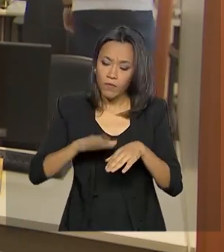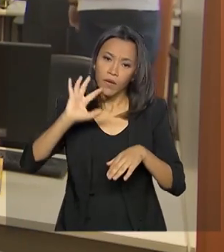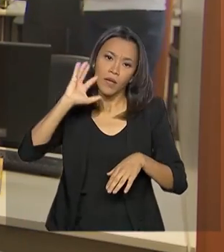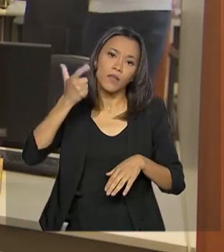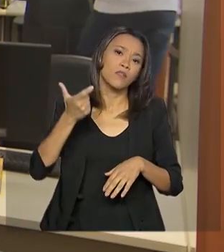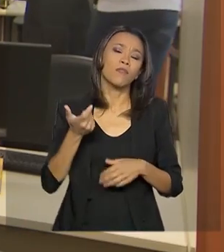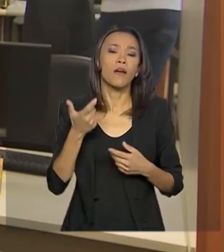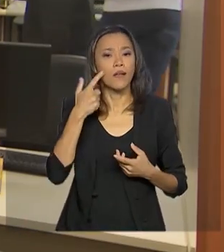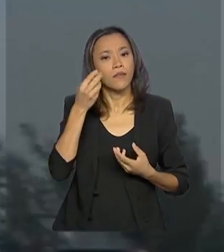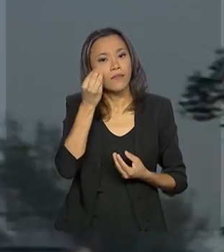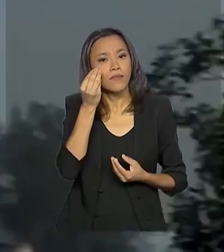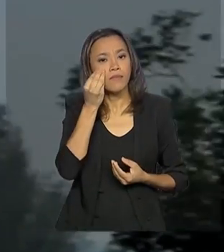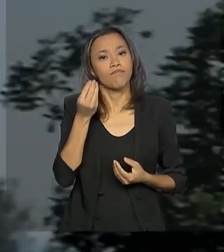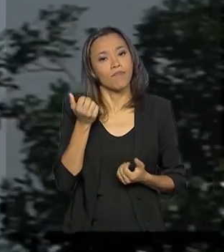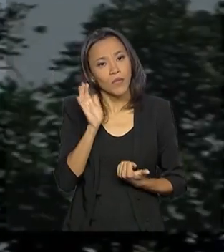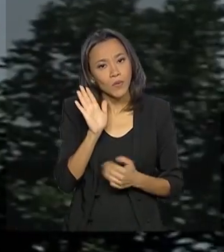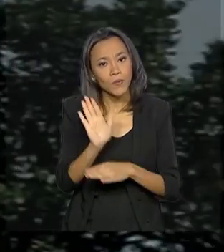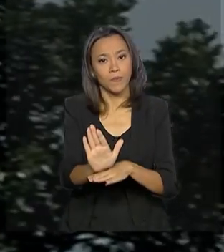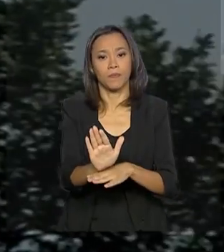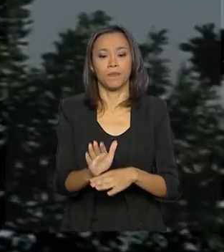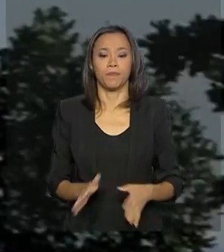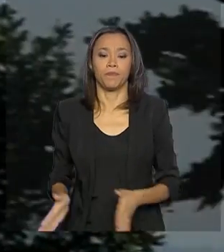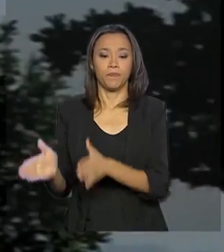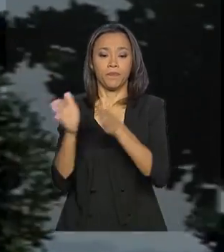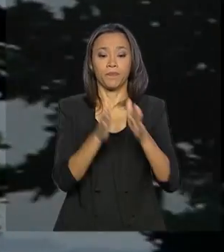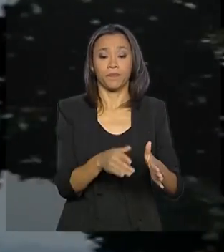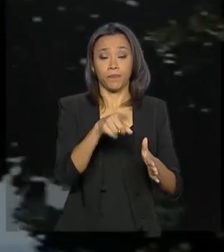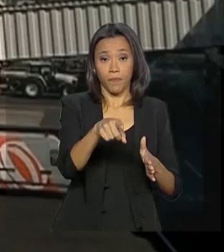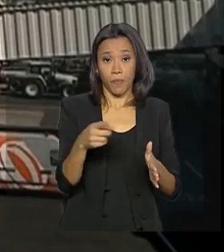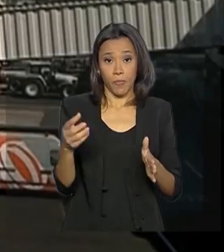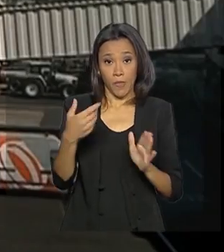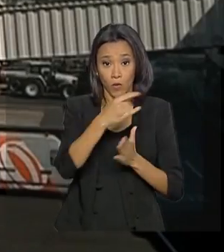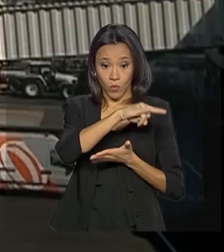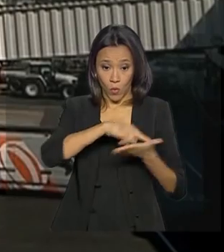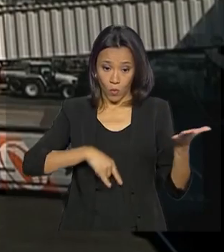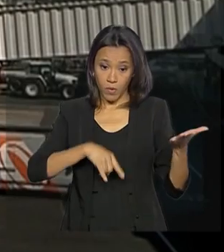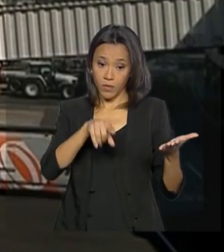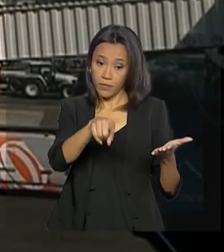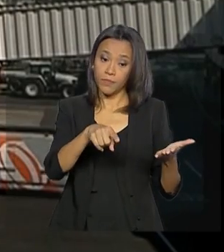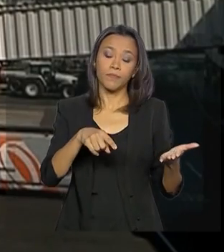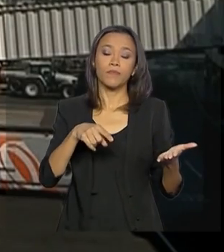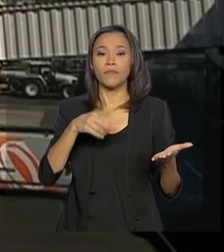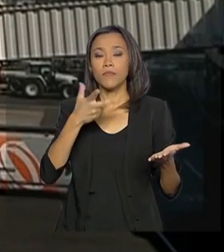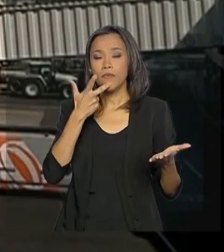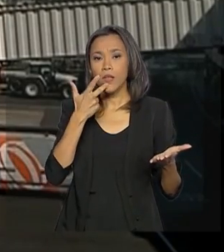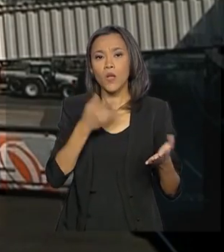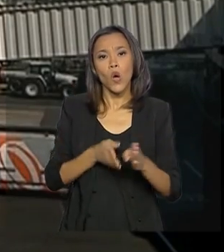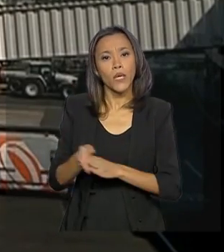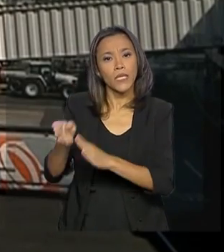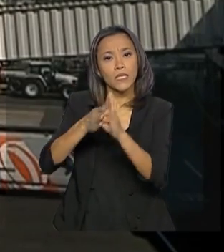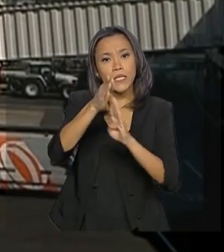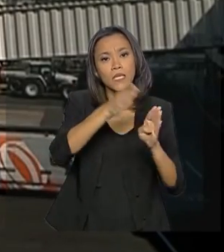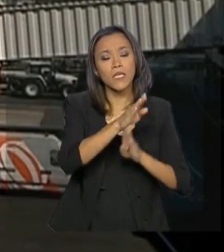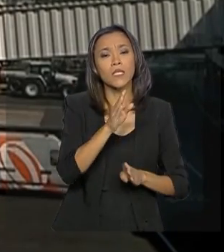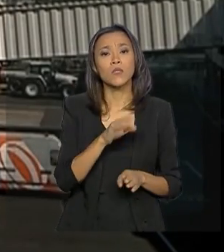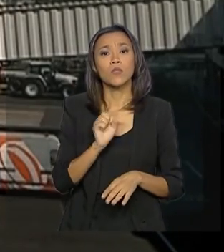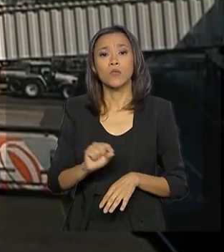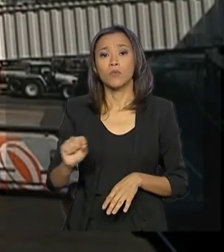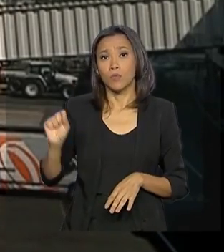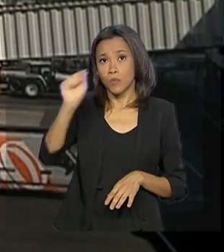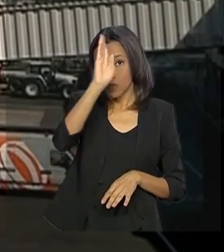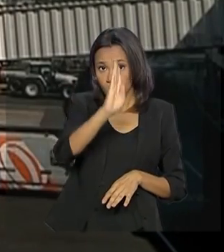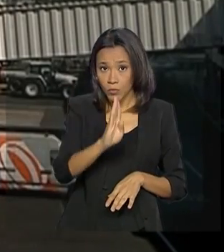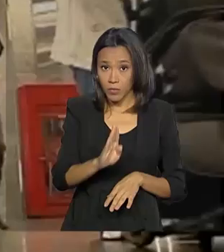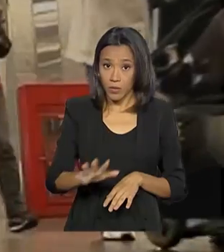ajudar esse consumidor. Em nota técnica interministerial, o governo federal orienta os PROCONs estaduais para que não haja